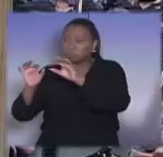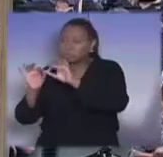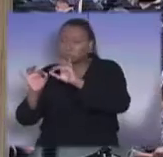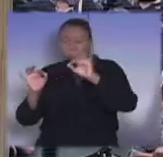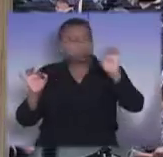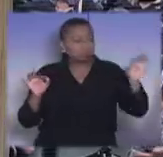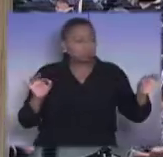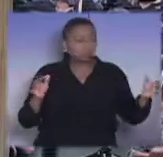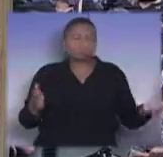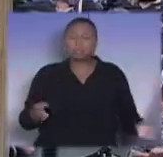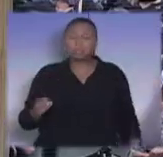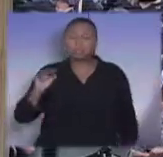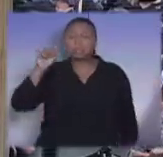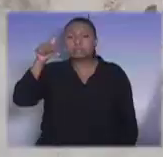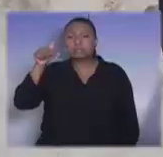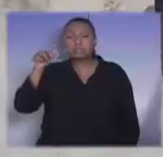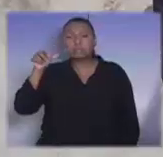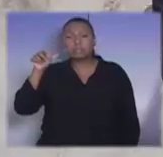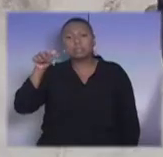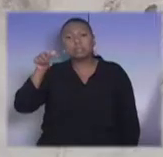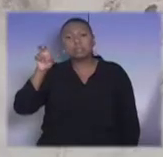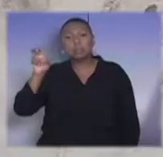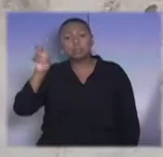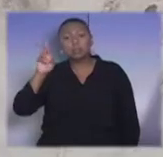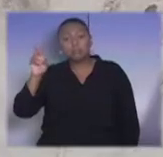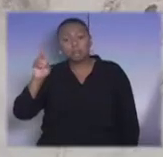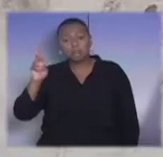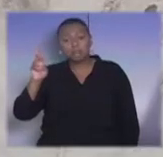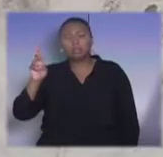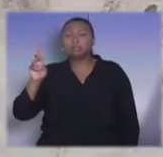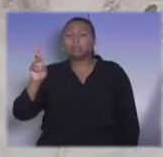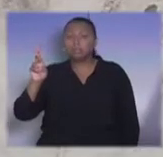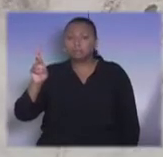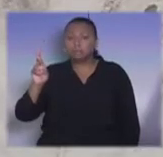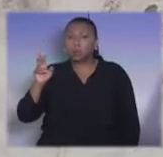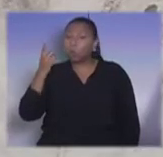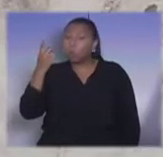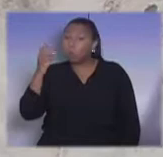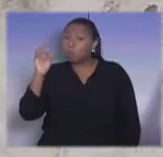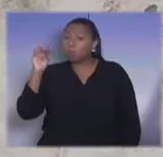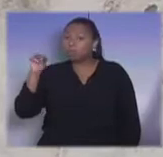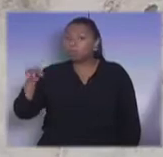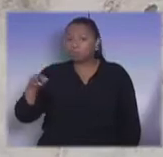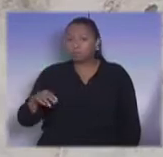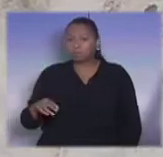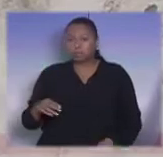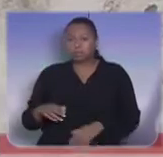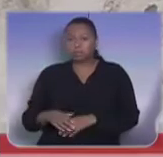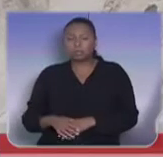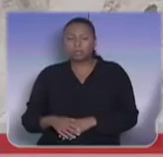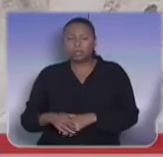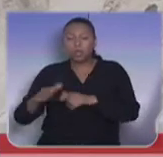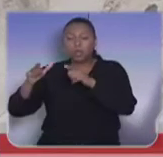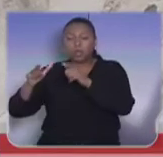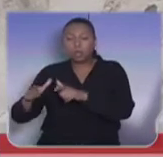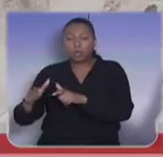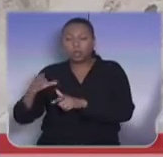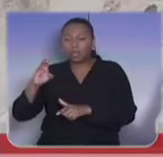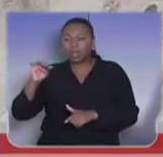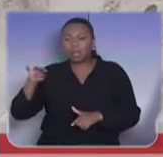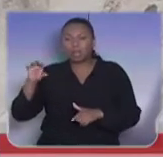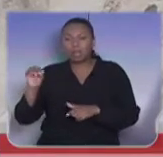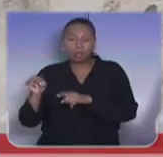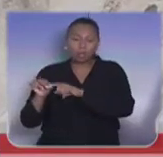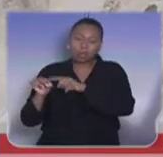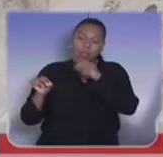valor de R$ 75,21 a tonelada. De Canoas a Santa Maria, Rio Grande, trajeto de